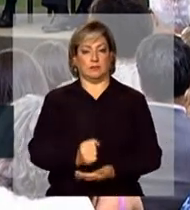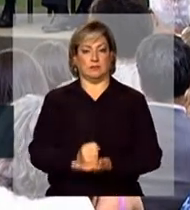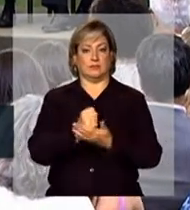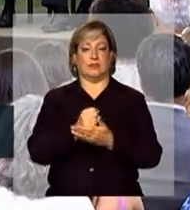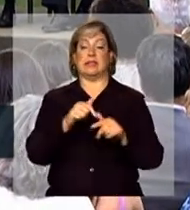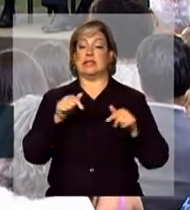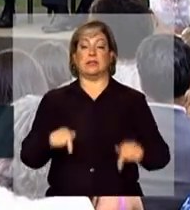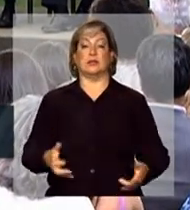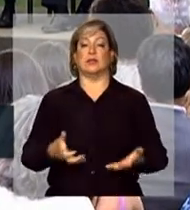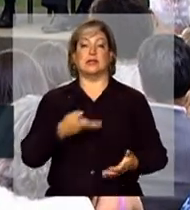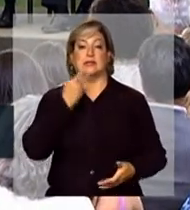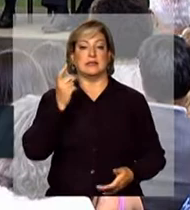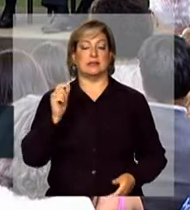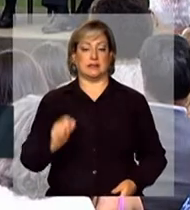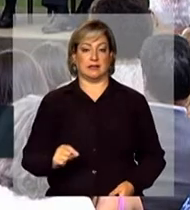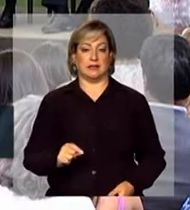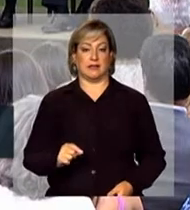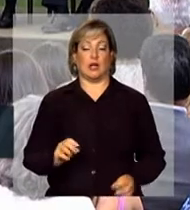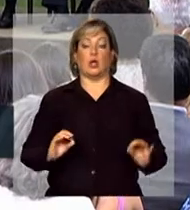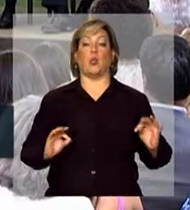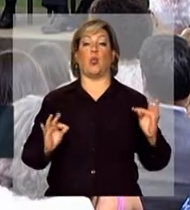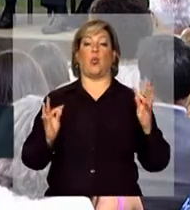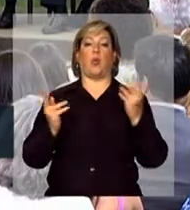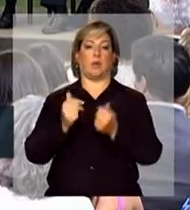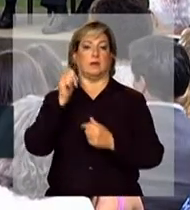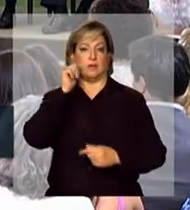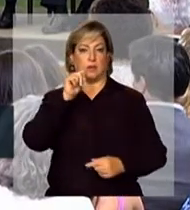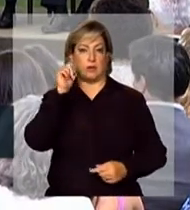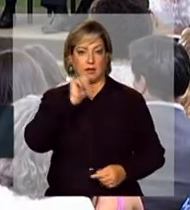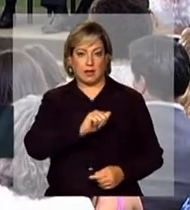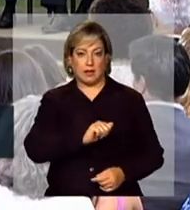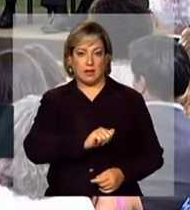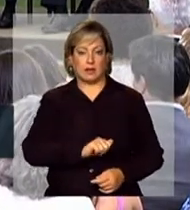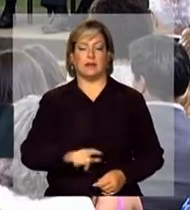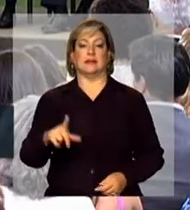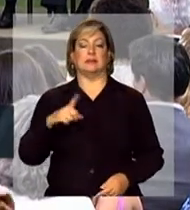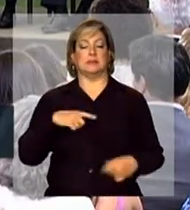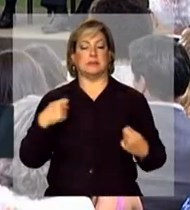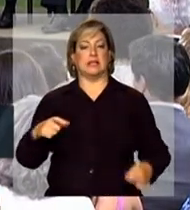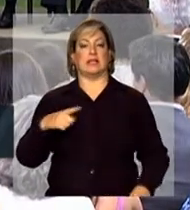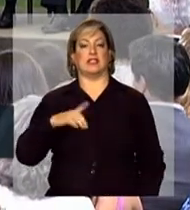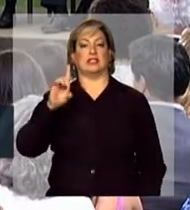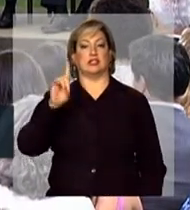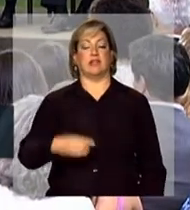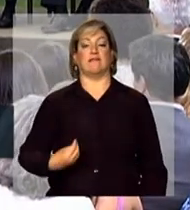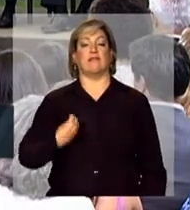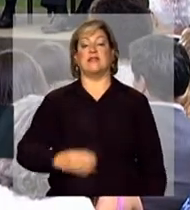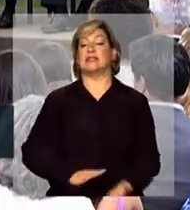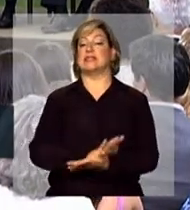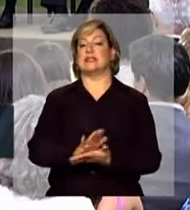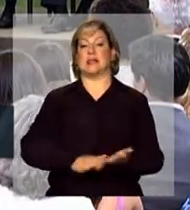significa que todas as mulheres têm de ter assegurado o direito de viver sem medo.